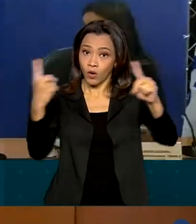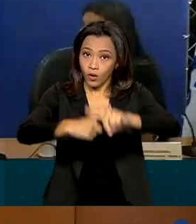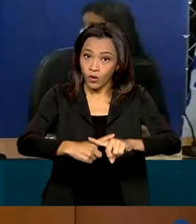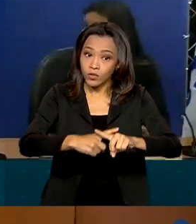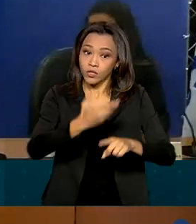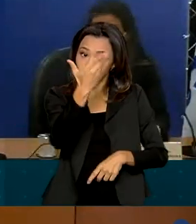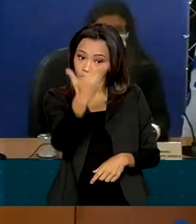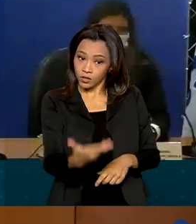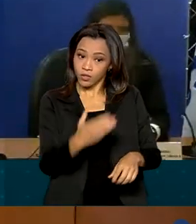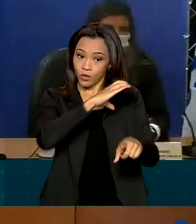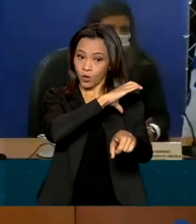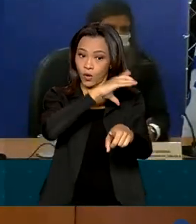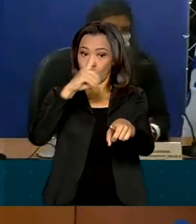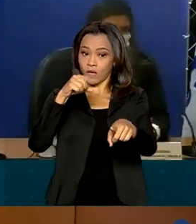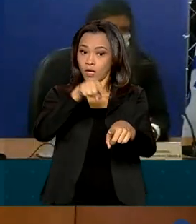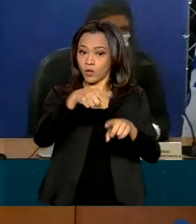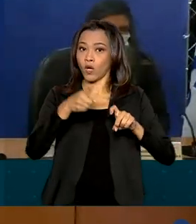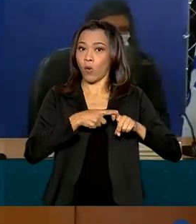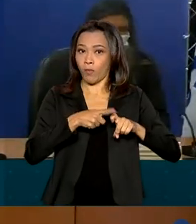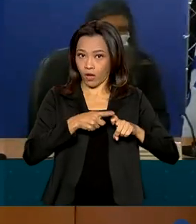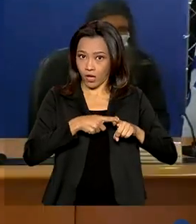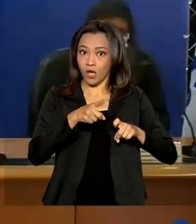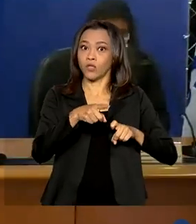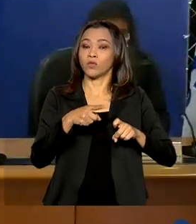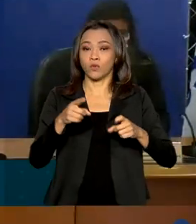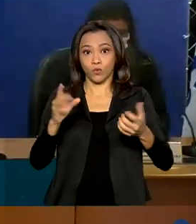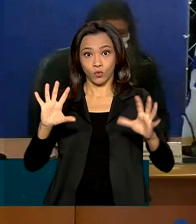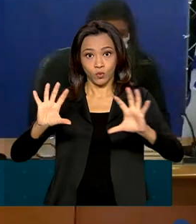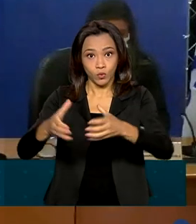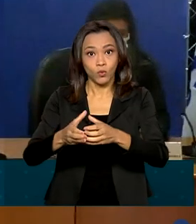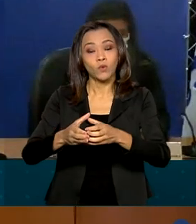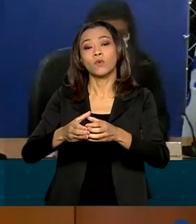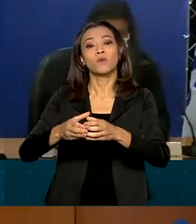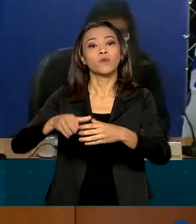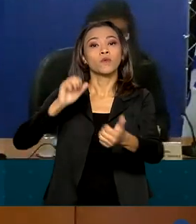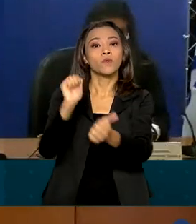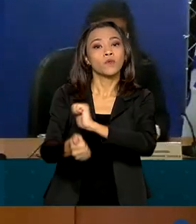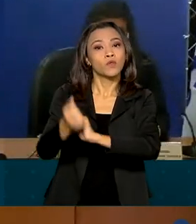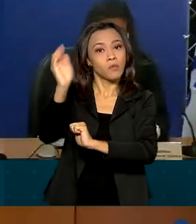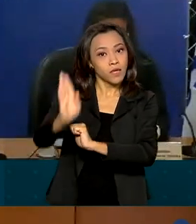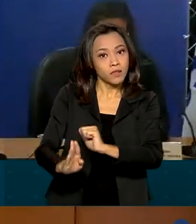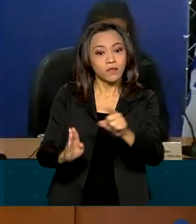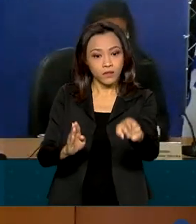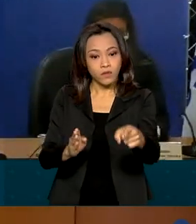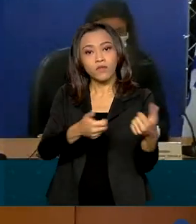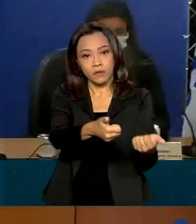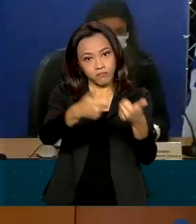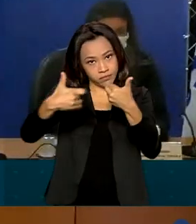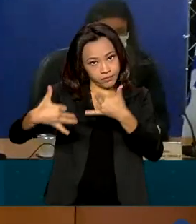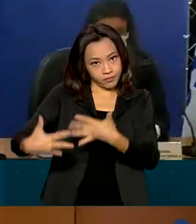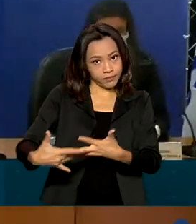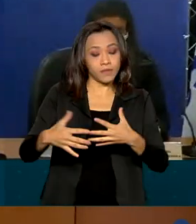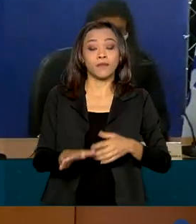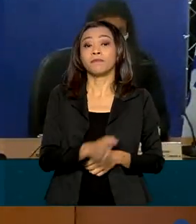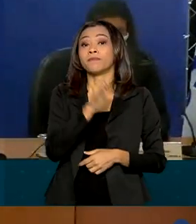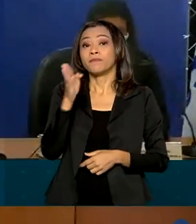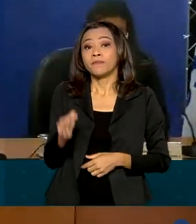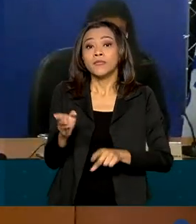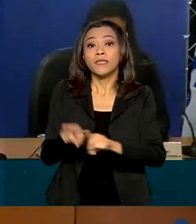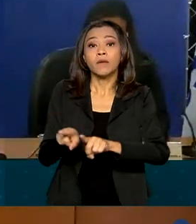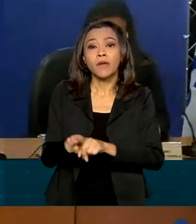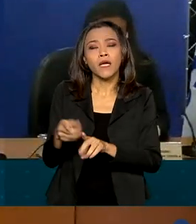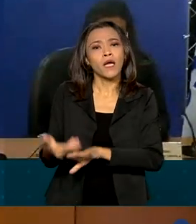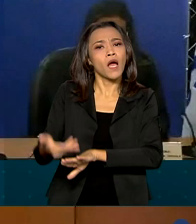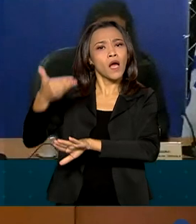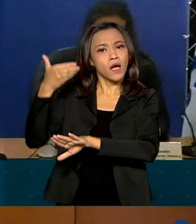que o coordenador médico da seleção brasileira, que também vai nos dar dados a partir disso, como o protocolo que foi